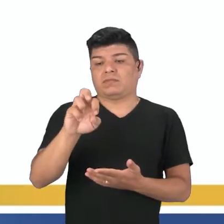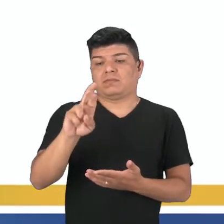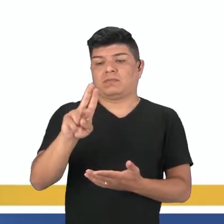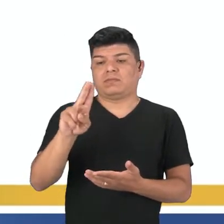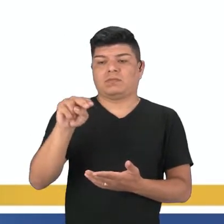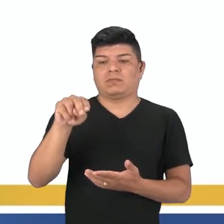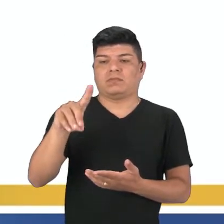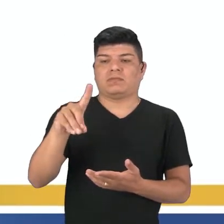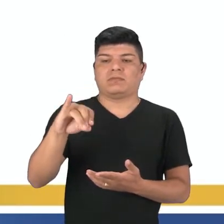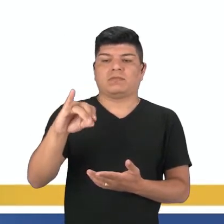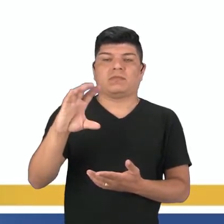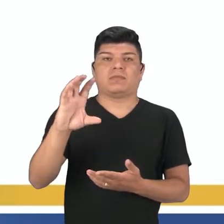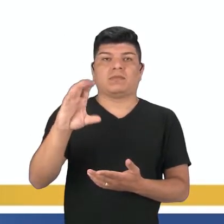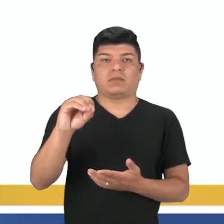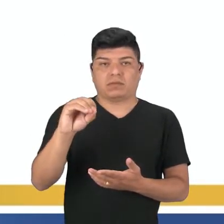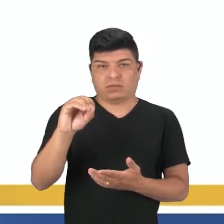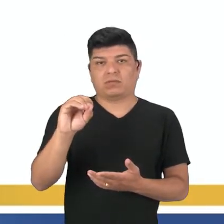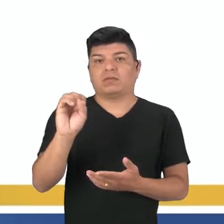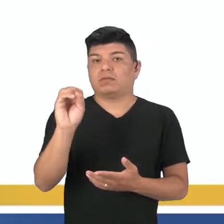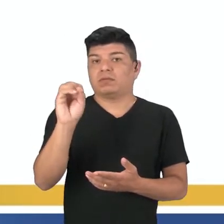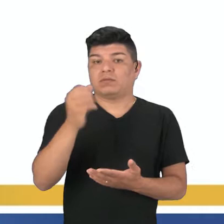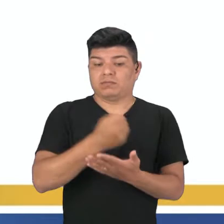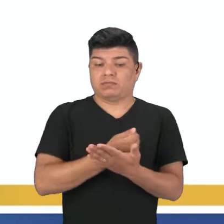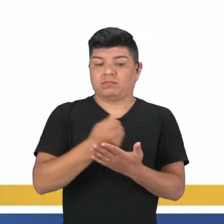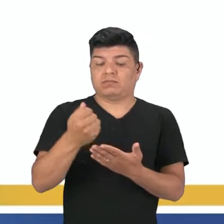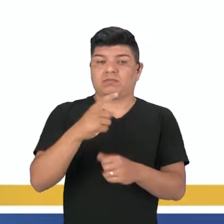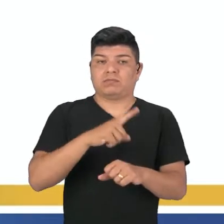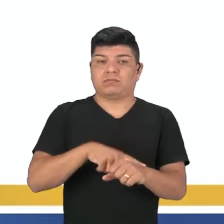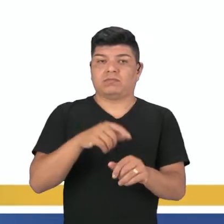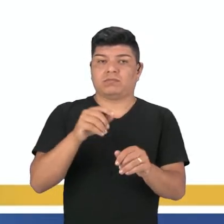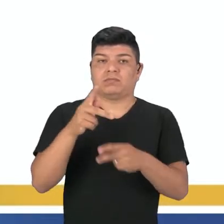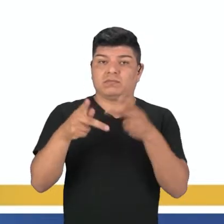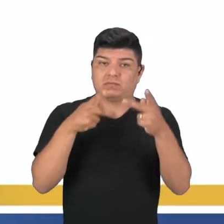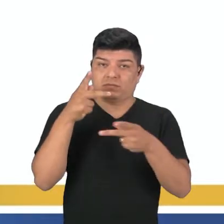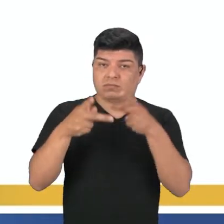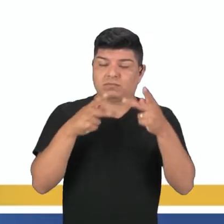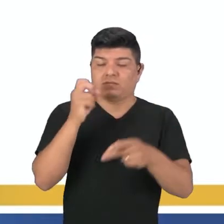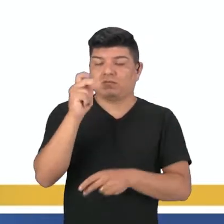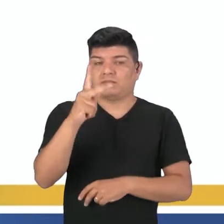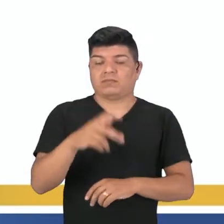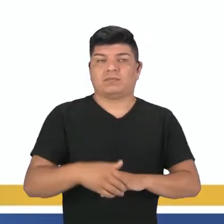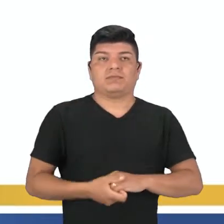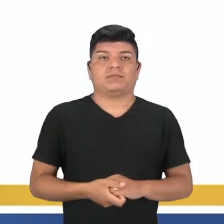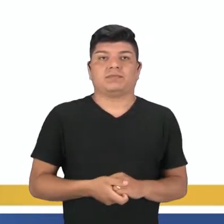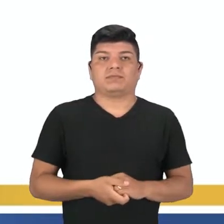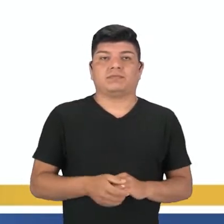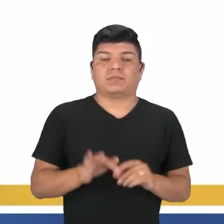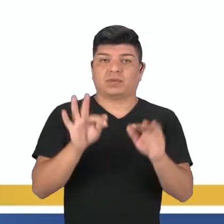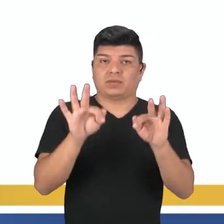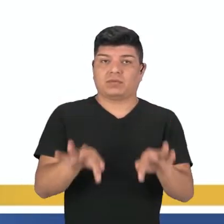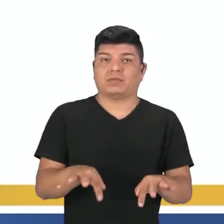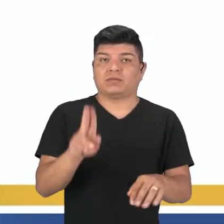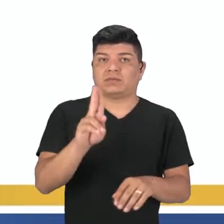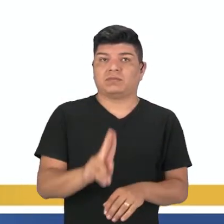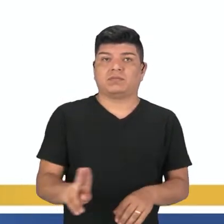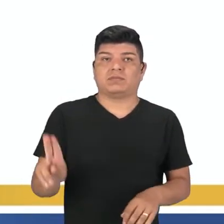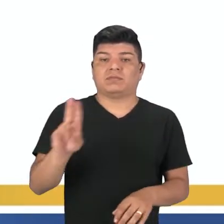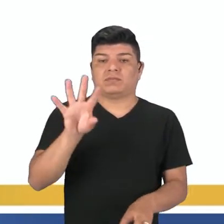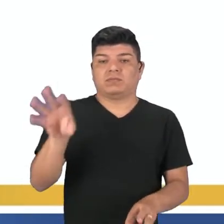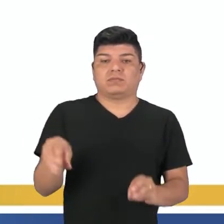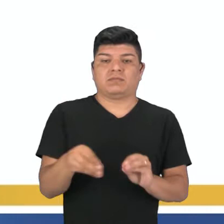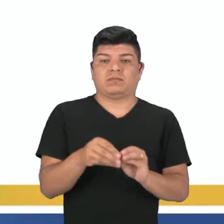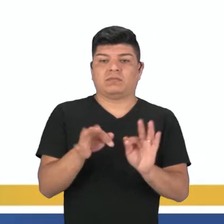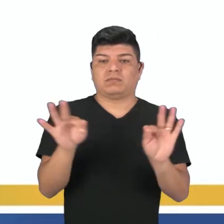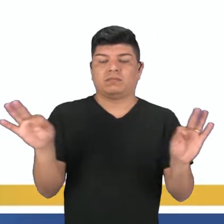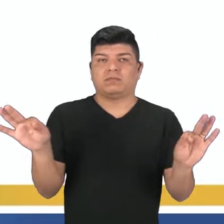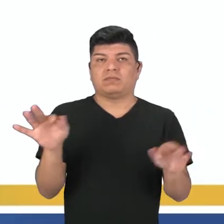O gerúndio é aquilo que deixa a ação sendo feita no momento da fala, certo? E por último a gente vai usar o complemento